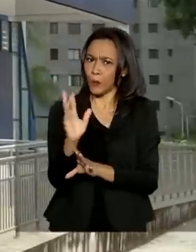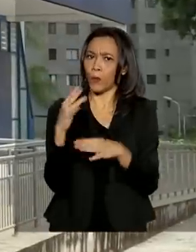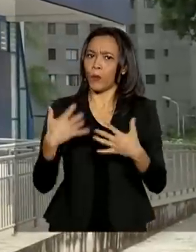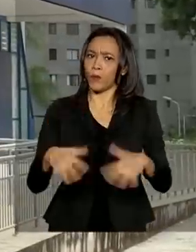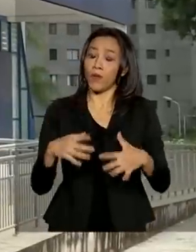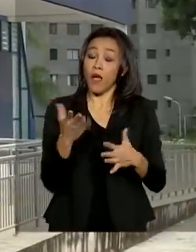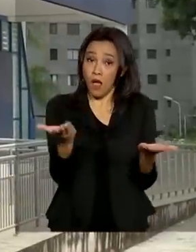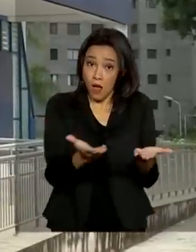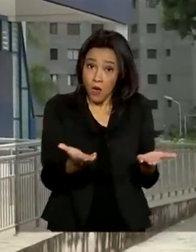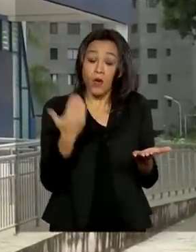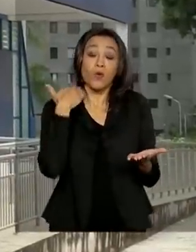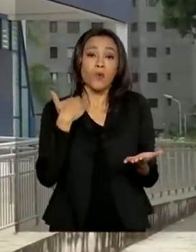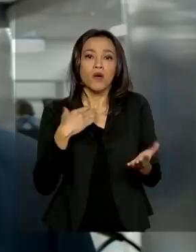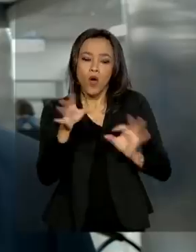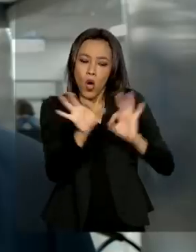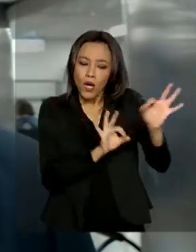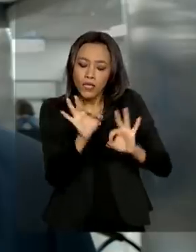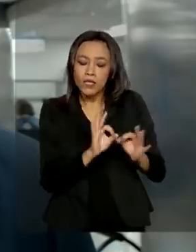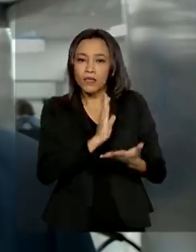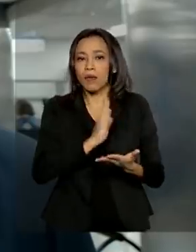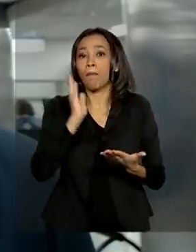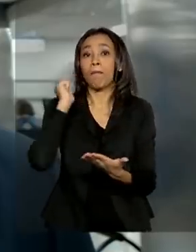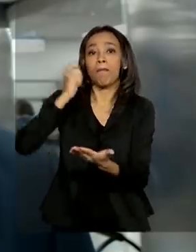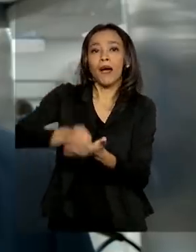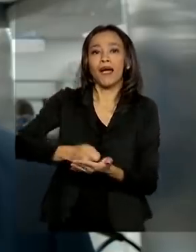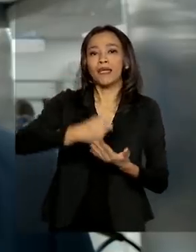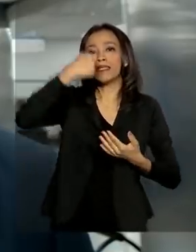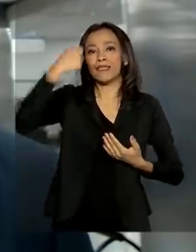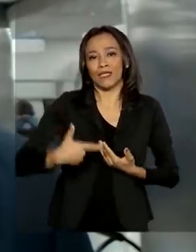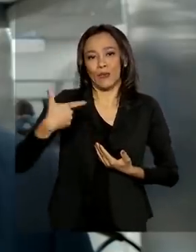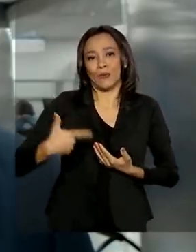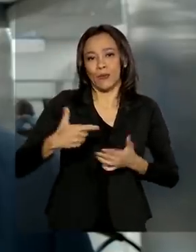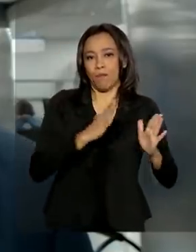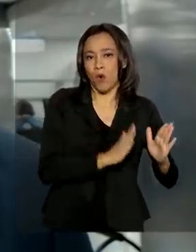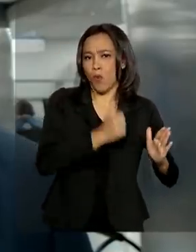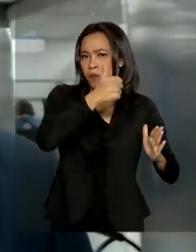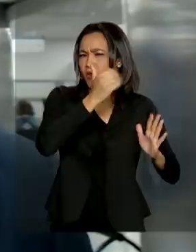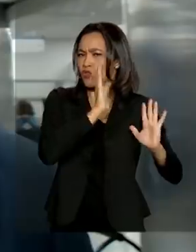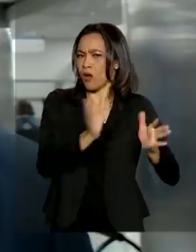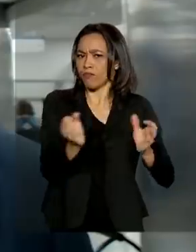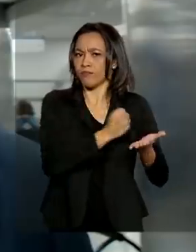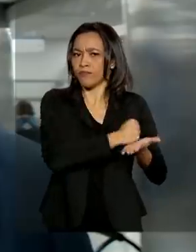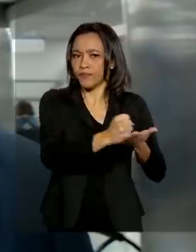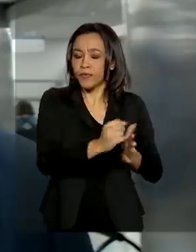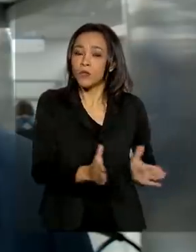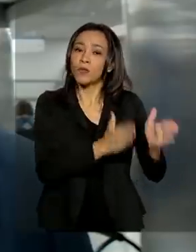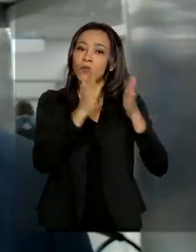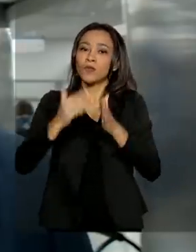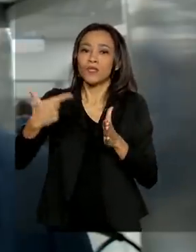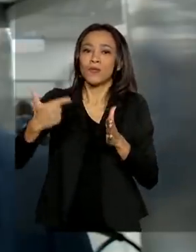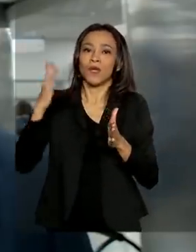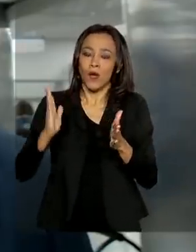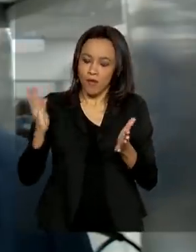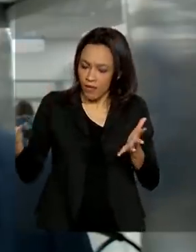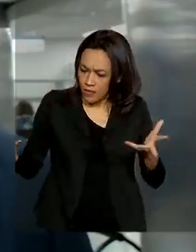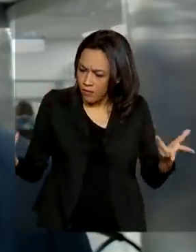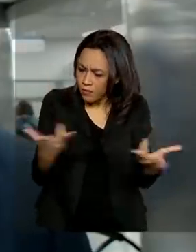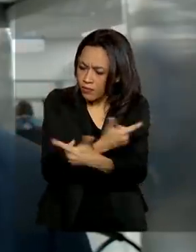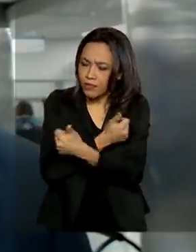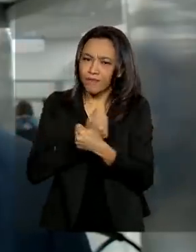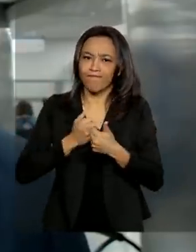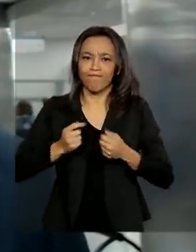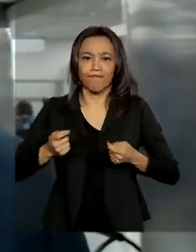organiza para pagar a segunda parcela. O segundo lote de pagamento será feito de uma maneira muito mais eficiente,